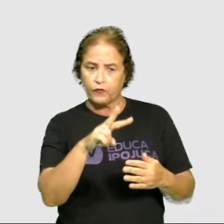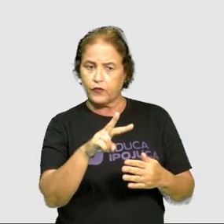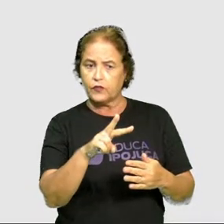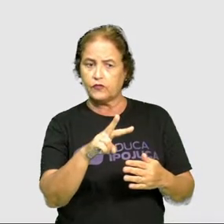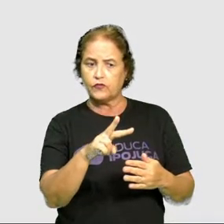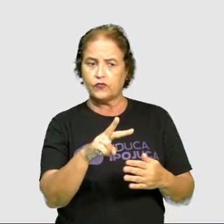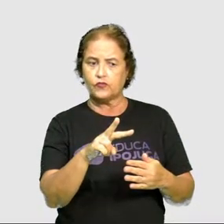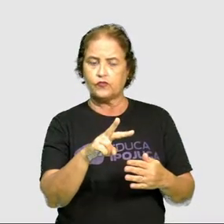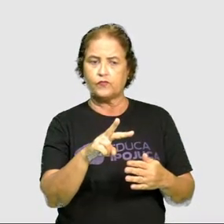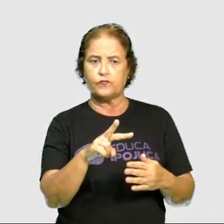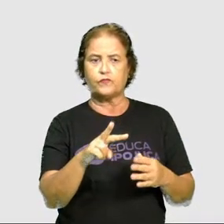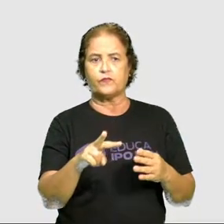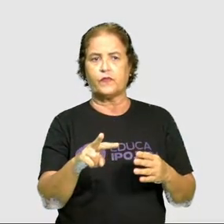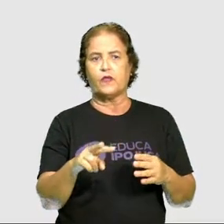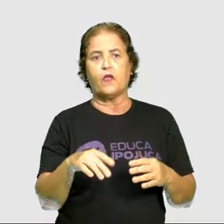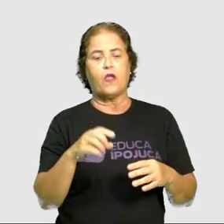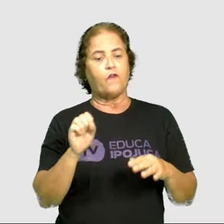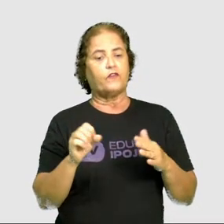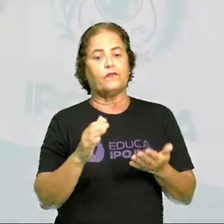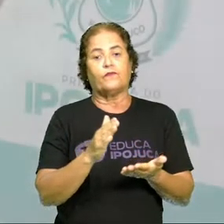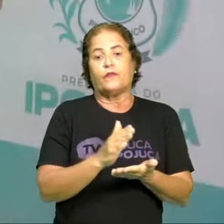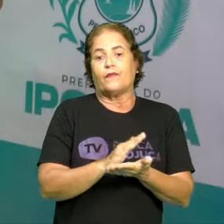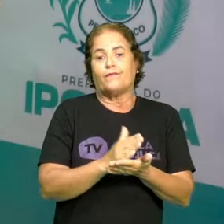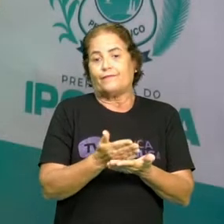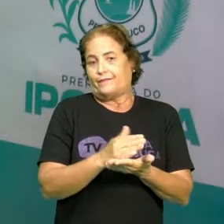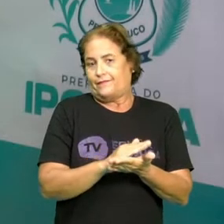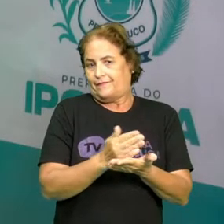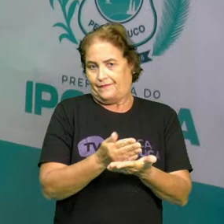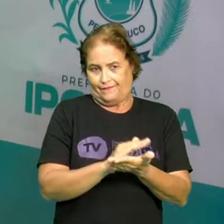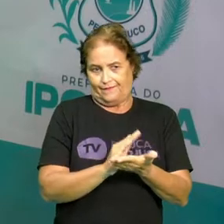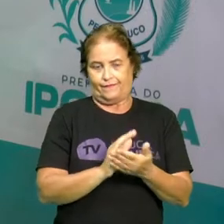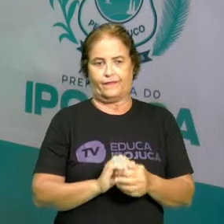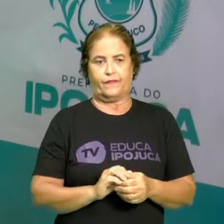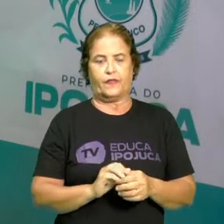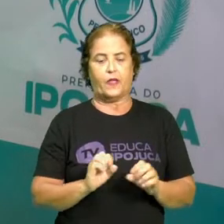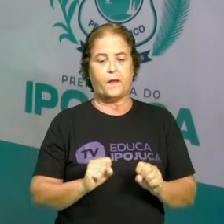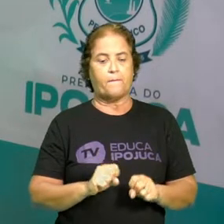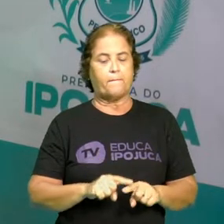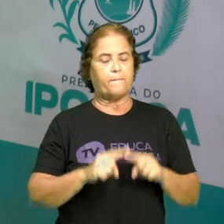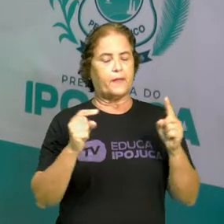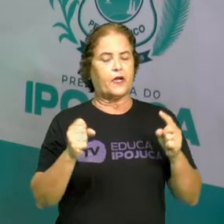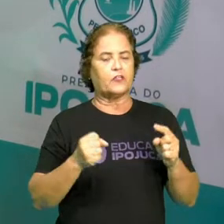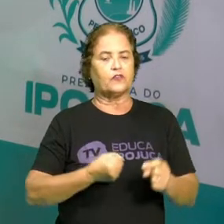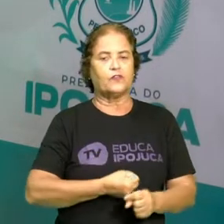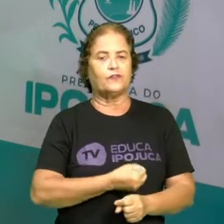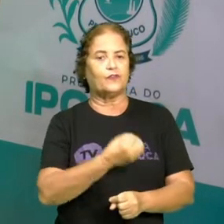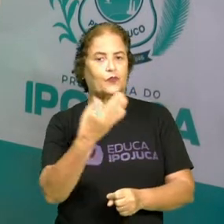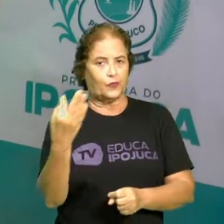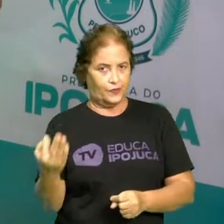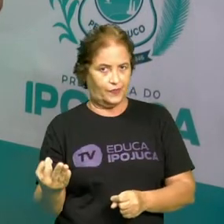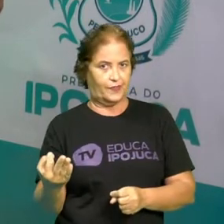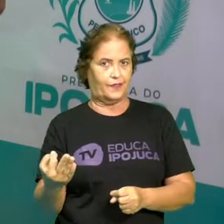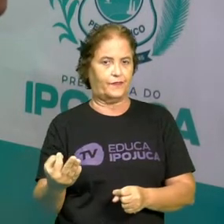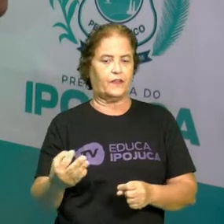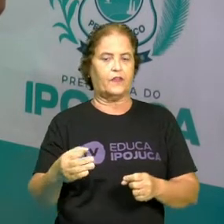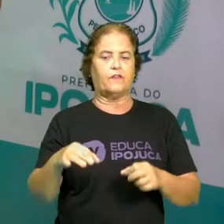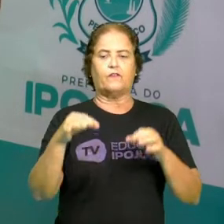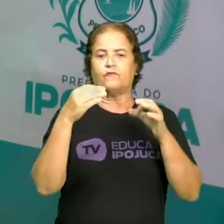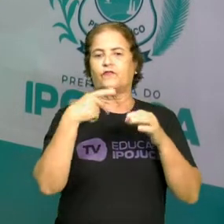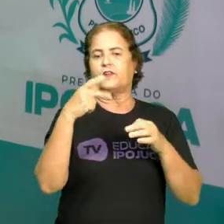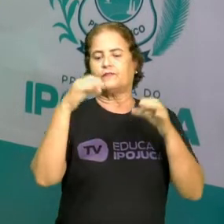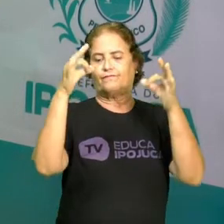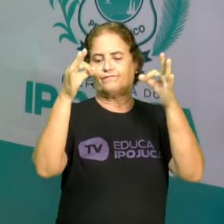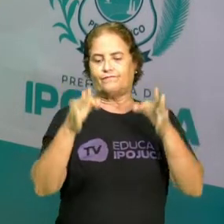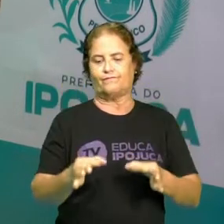eu estou dizendo alguma coisa aproximada. Porém, quando eu vou contar, aí eu vou dizer que é exata.